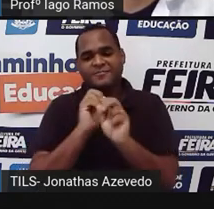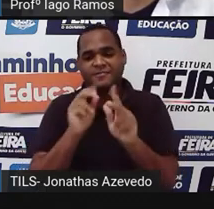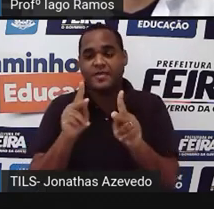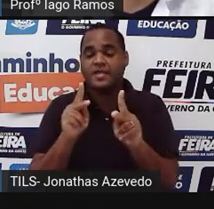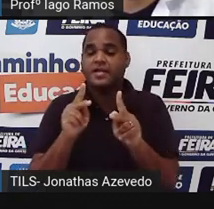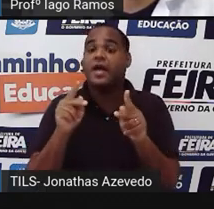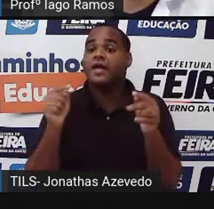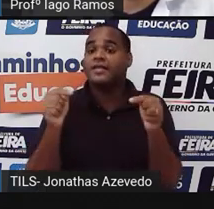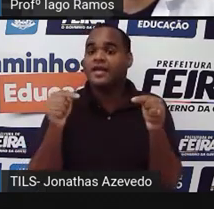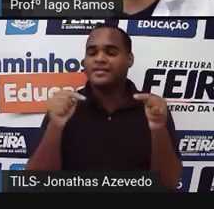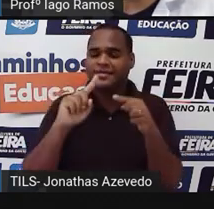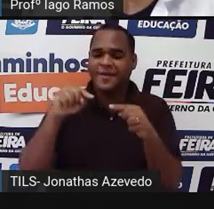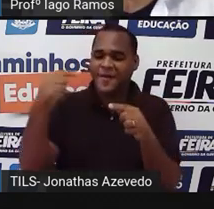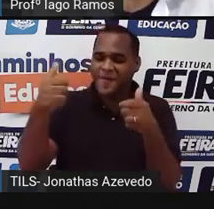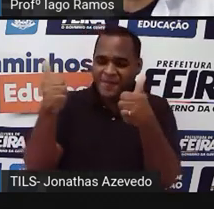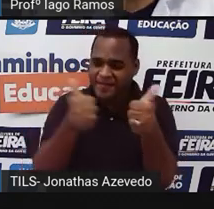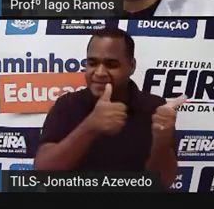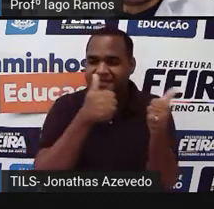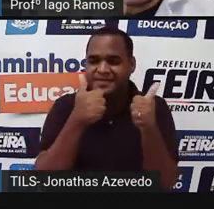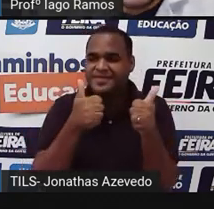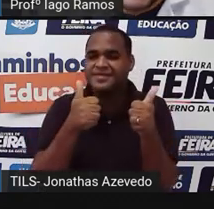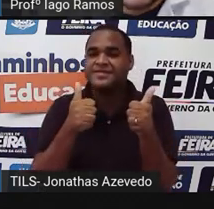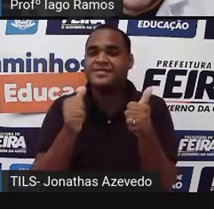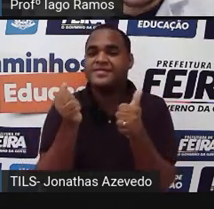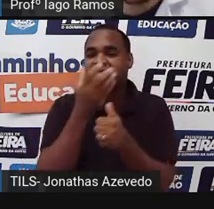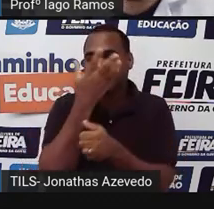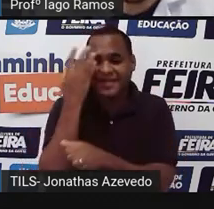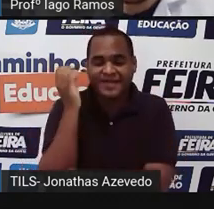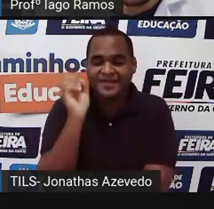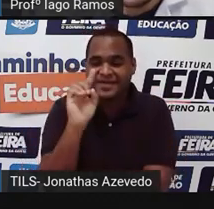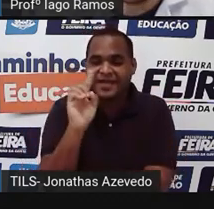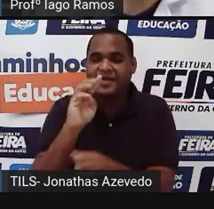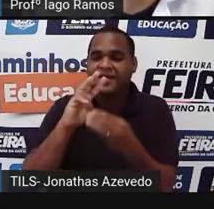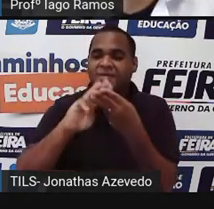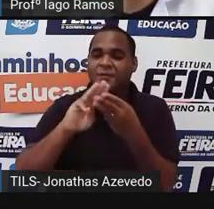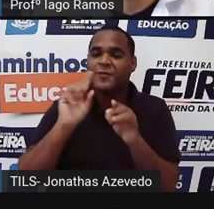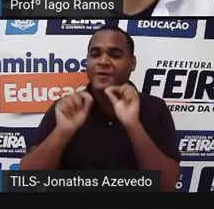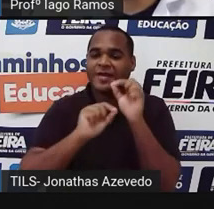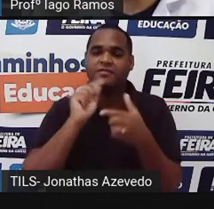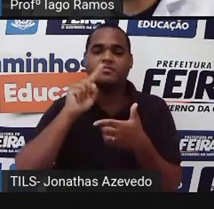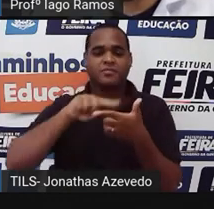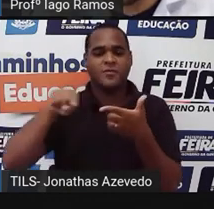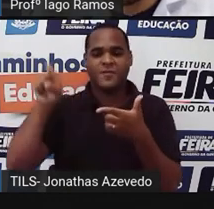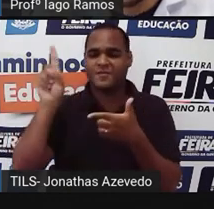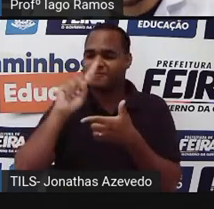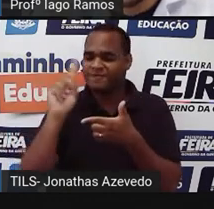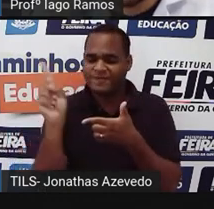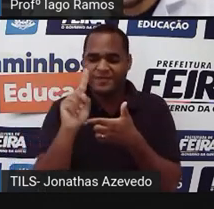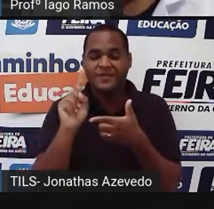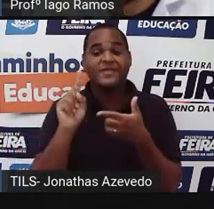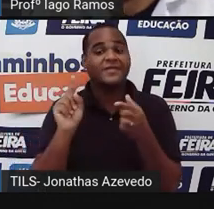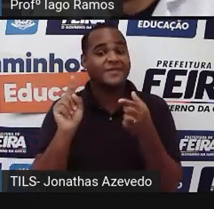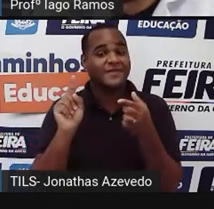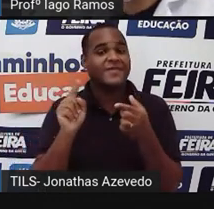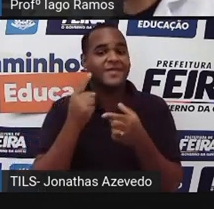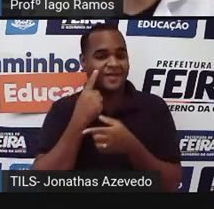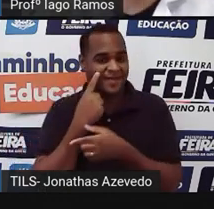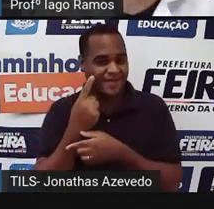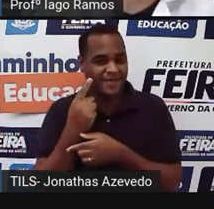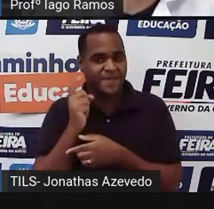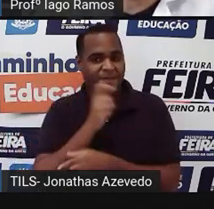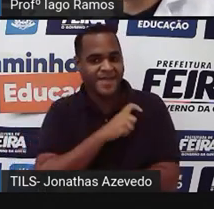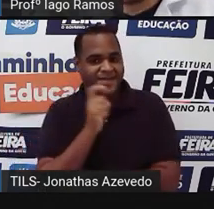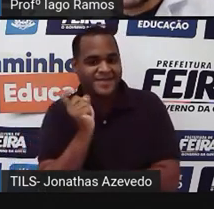desde já até a próxima não vai esquecer que matemática nunca foi problema viu? só